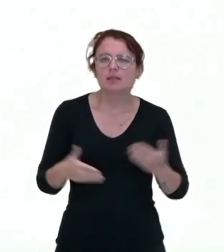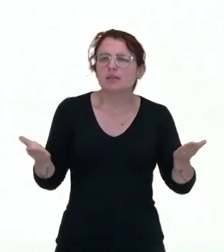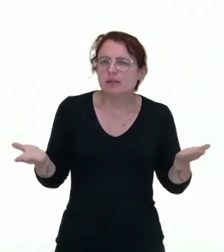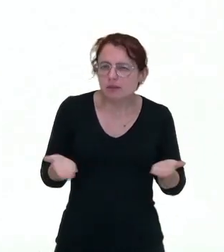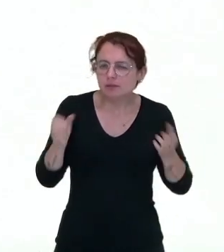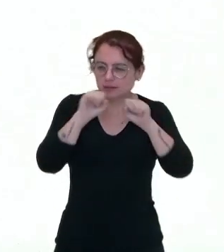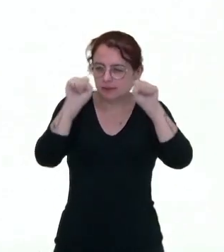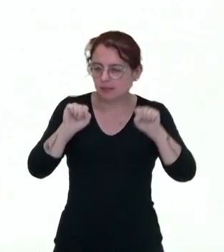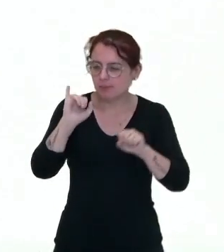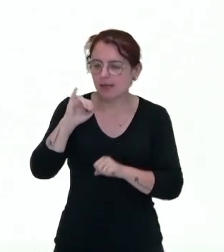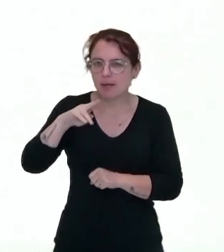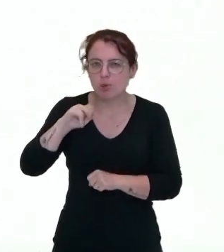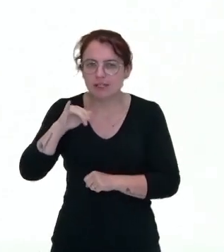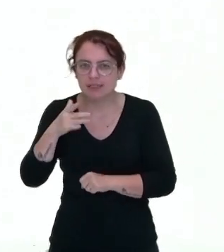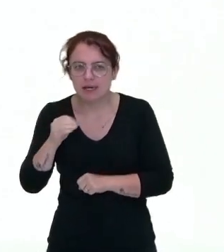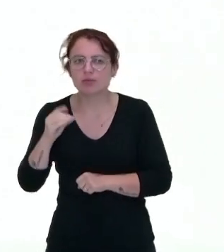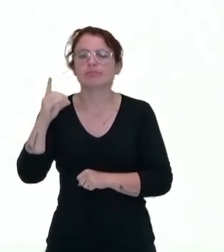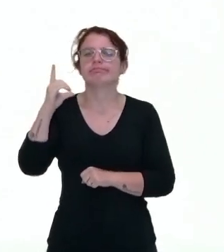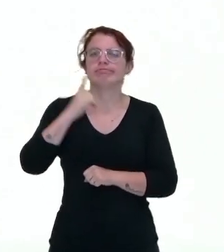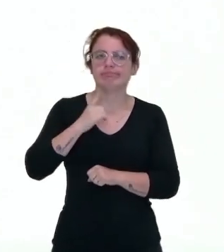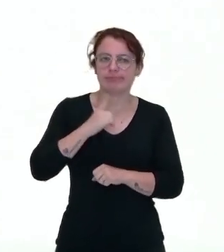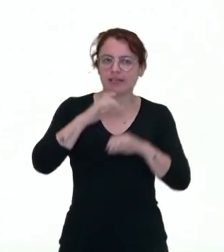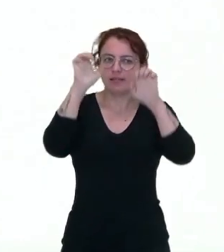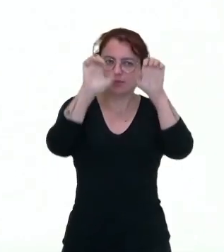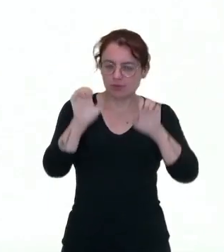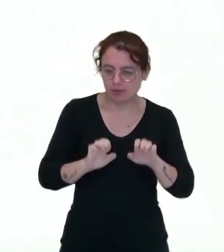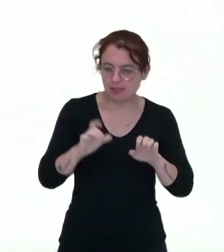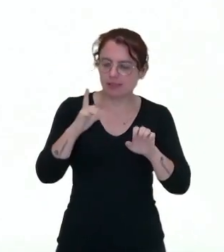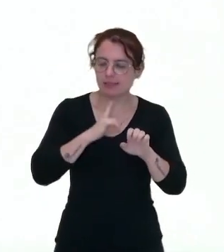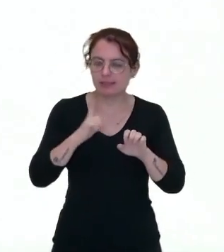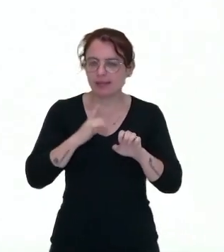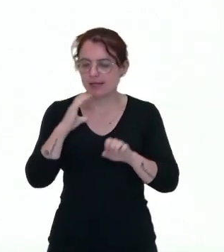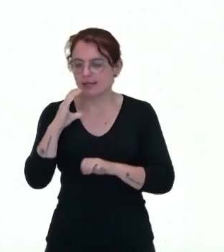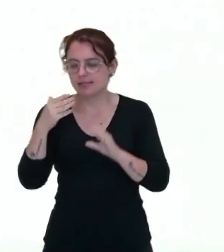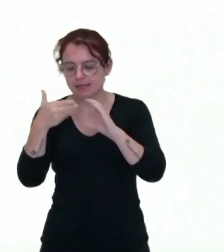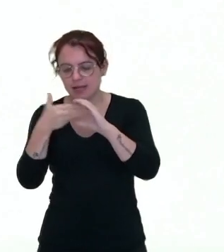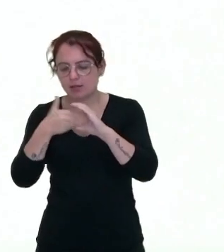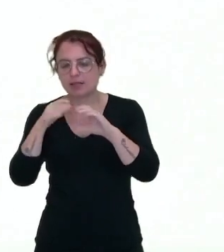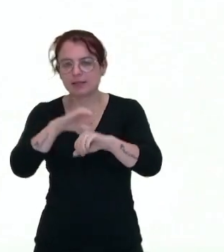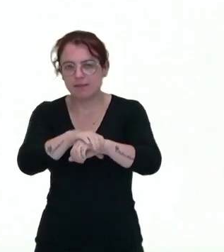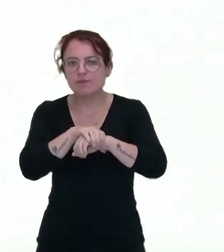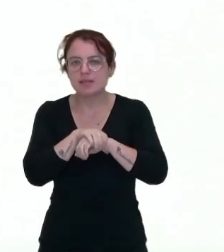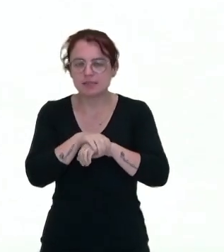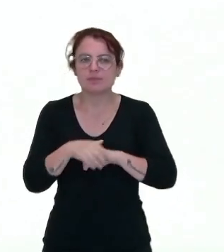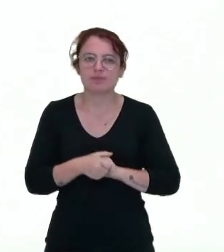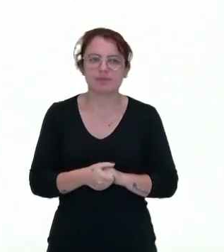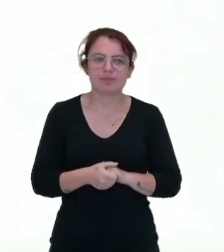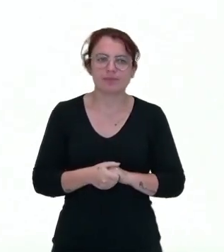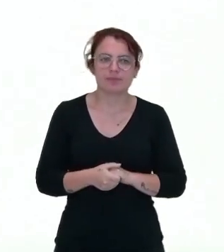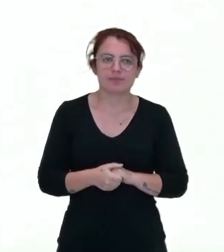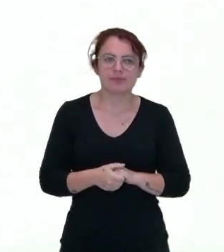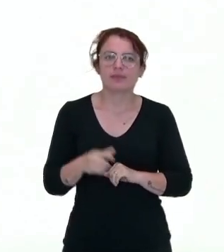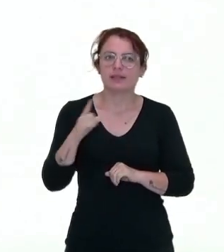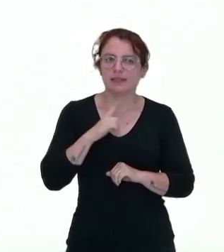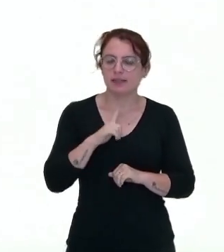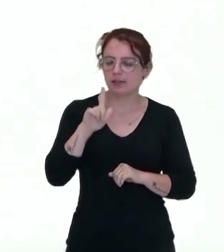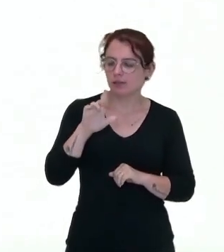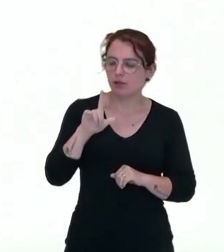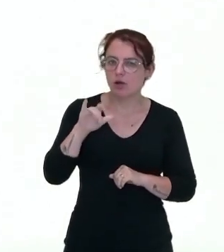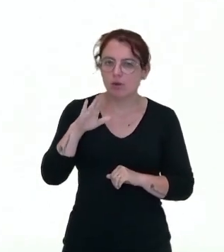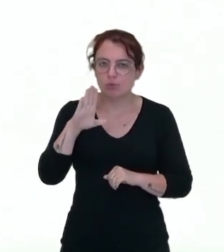ele é constituído por estruturas e por células de defesa, as quais se destacam os nossos